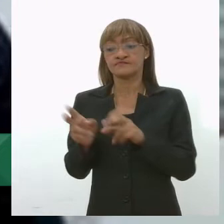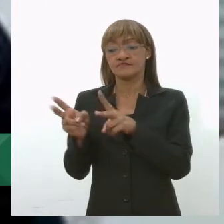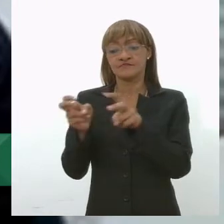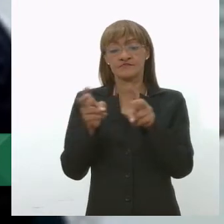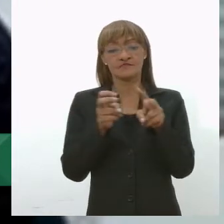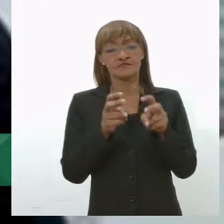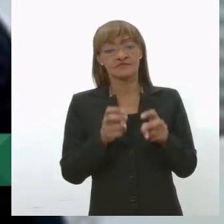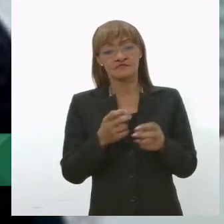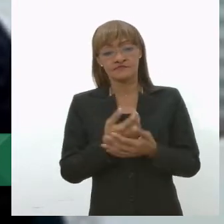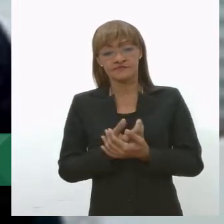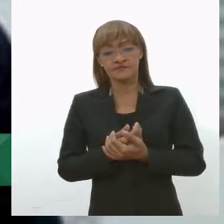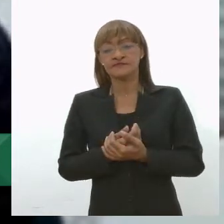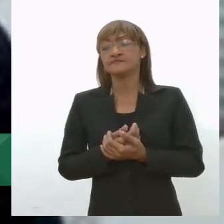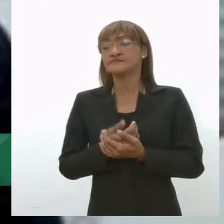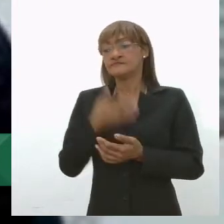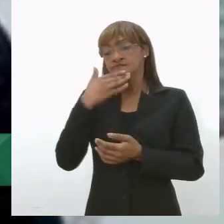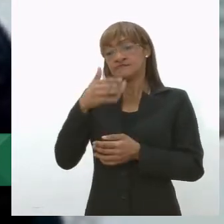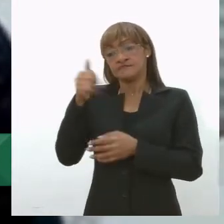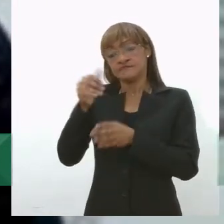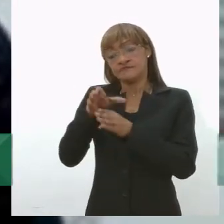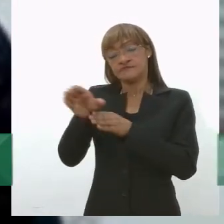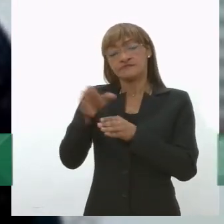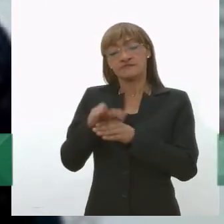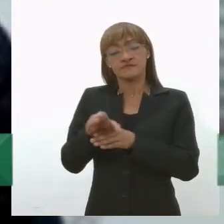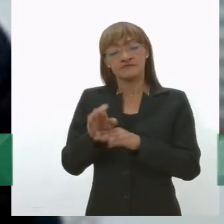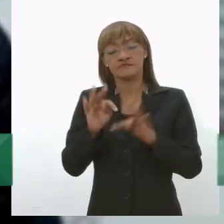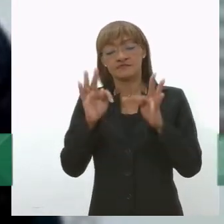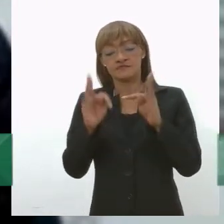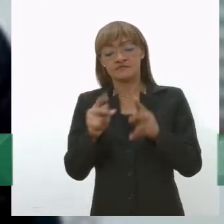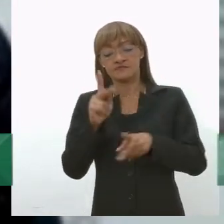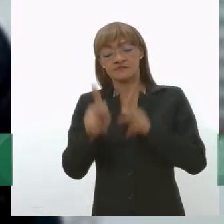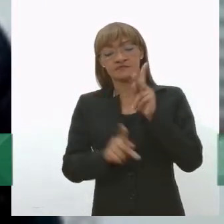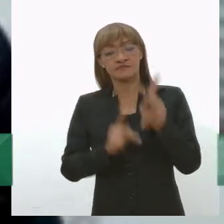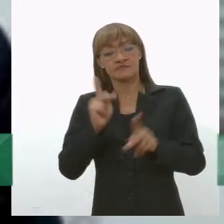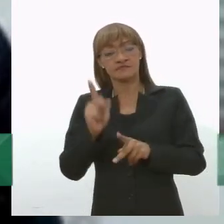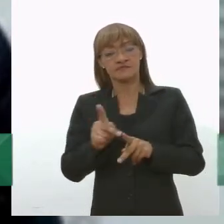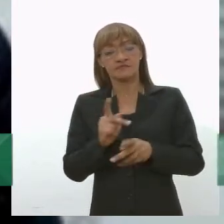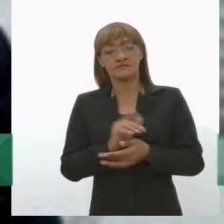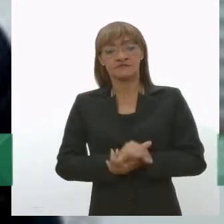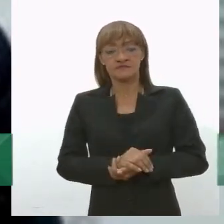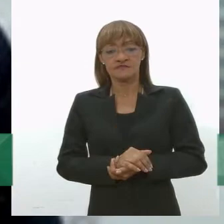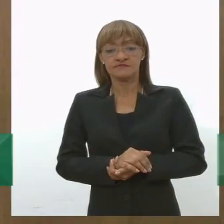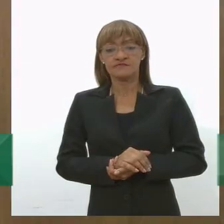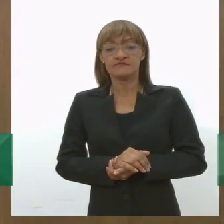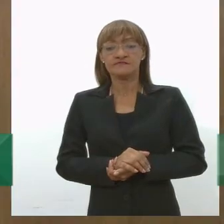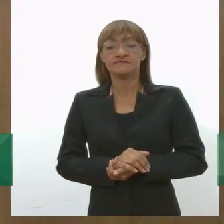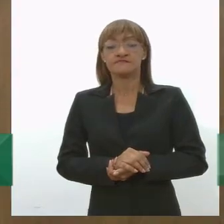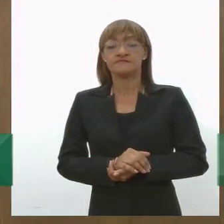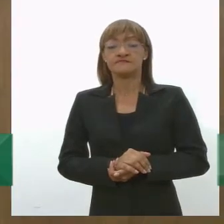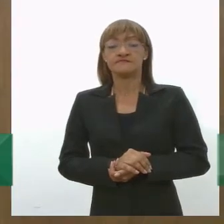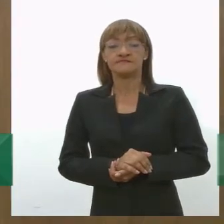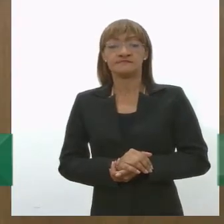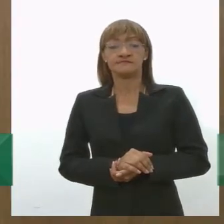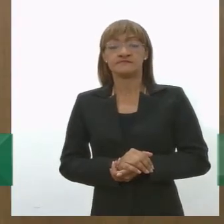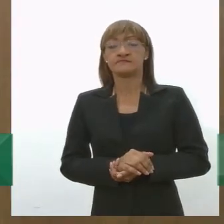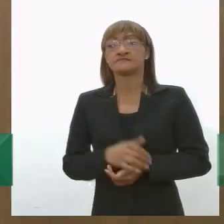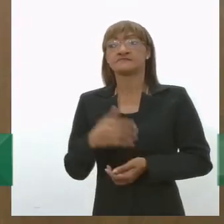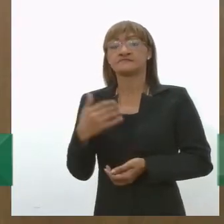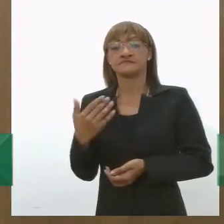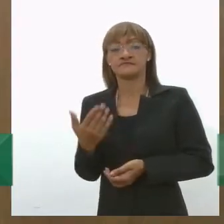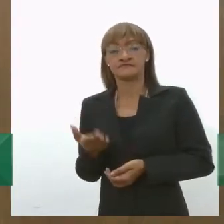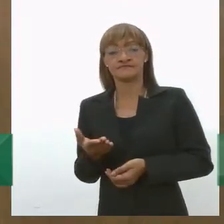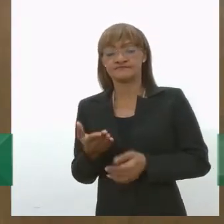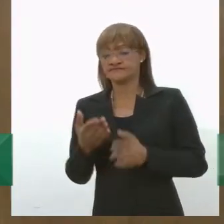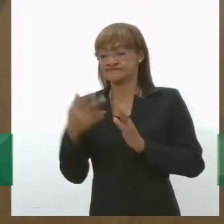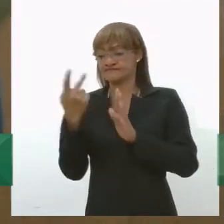orientar melhor a população quanto à separação correta dos resíduos. Gilberto, o projeto de